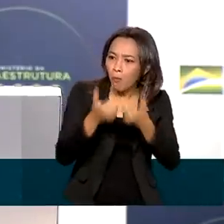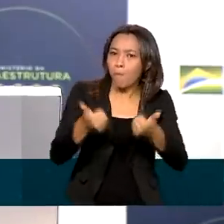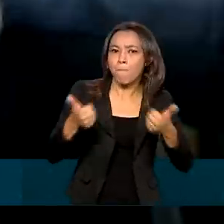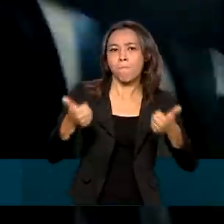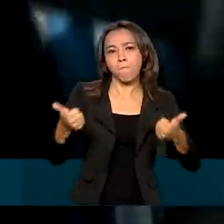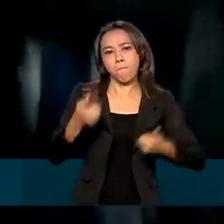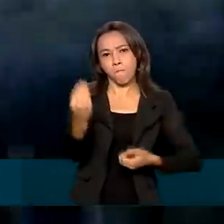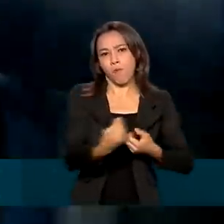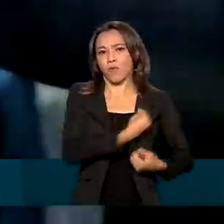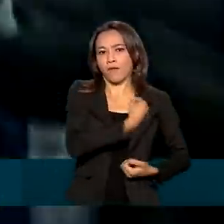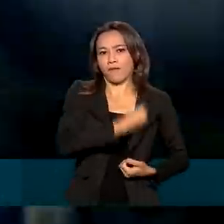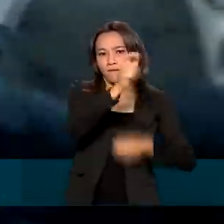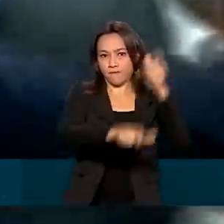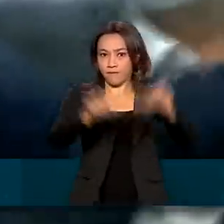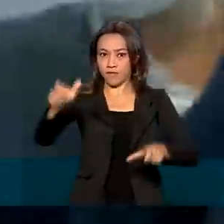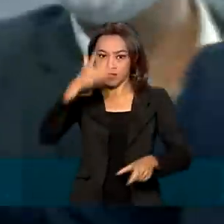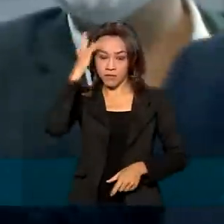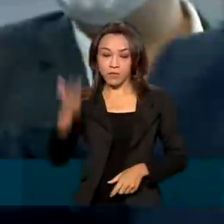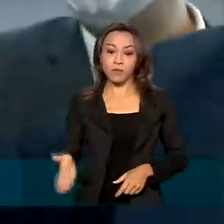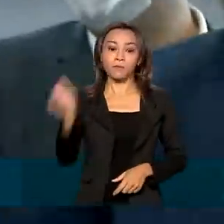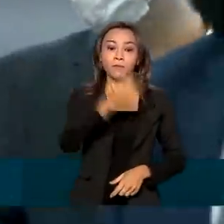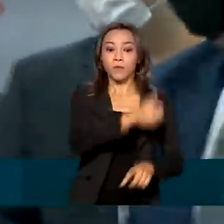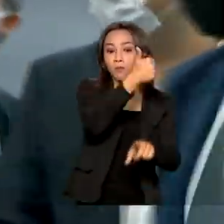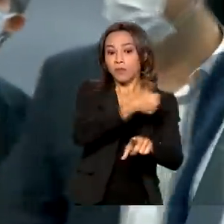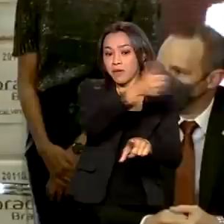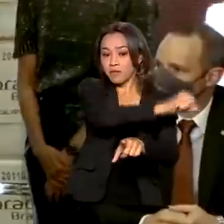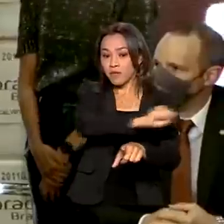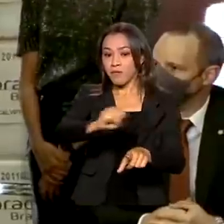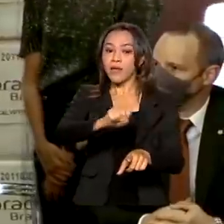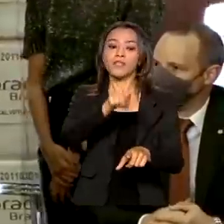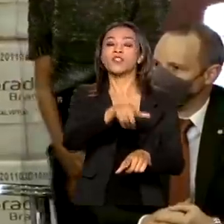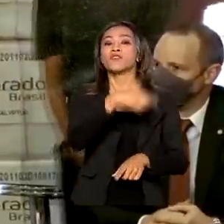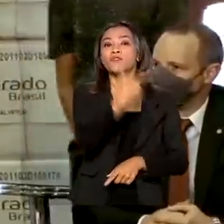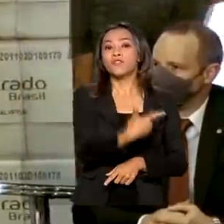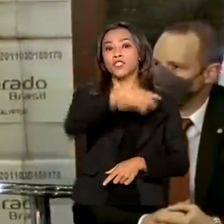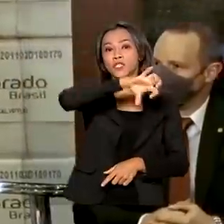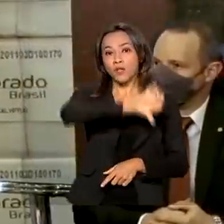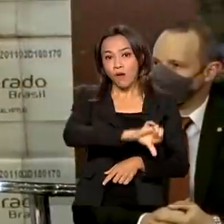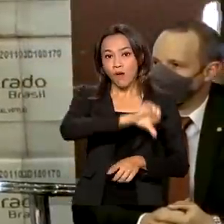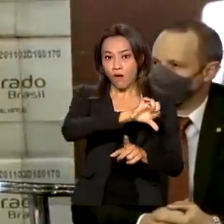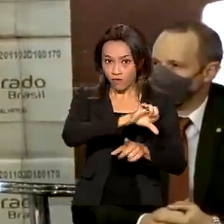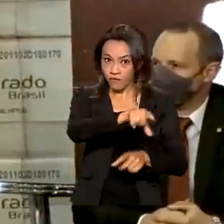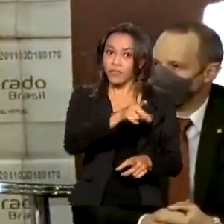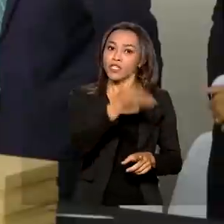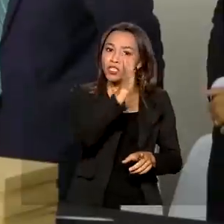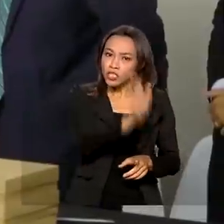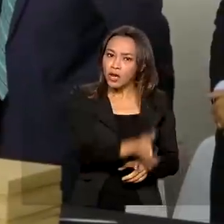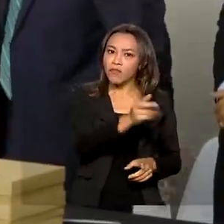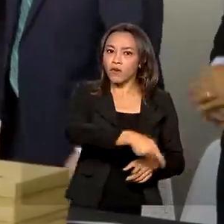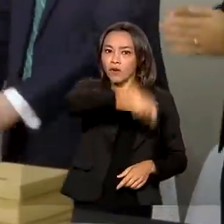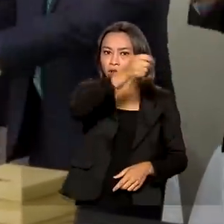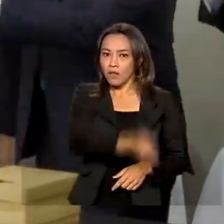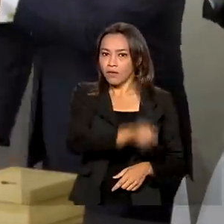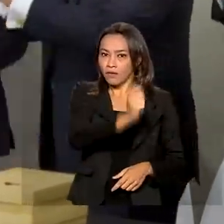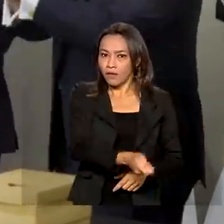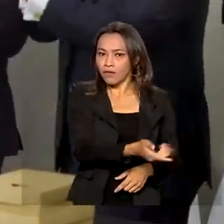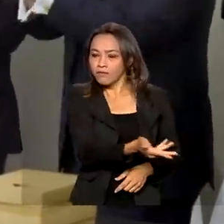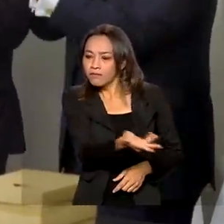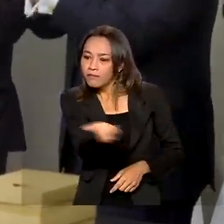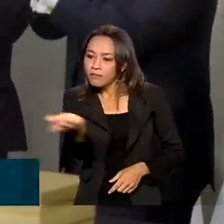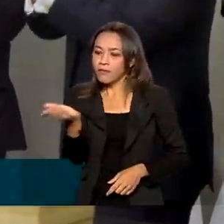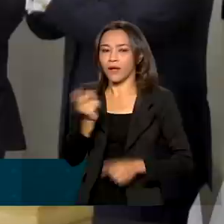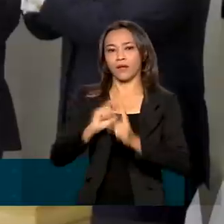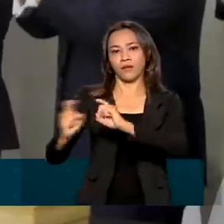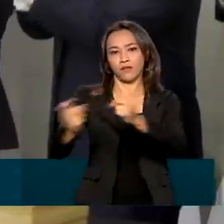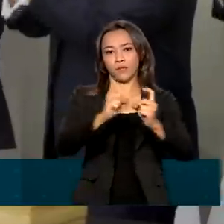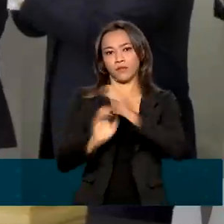das pessoas. No primeiro semestre, 29 ativos públicos de infraestrutura foram concedidos à iniciativa privada,